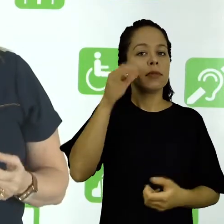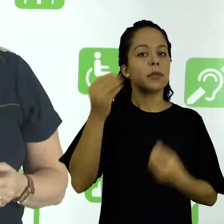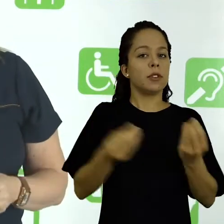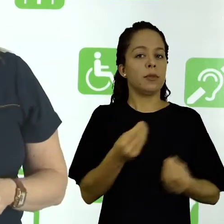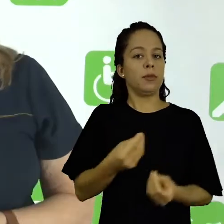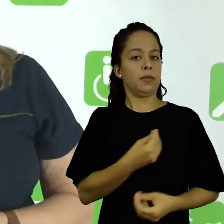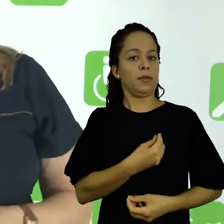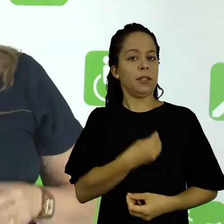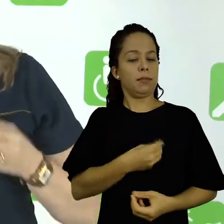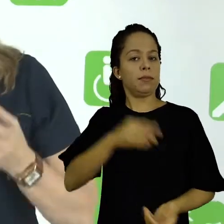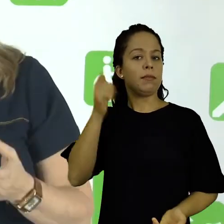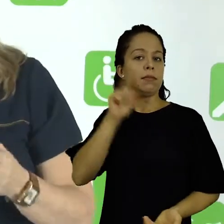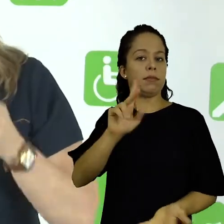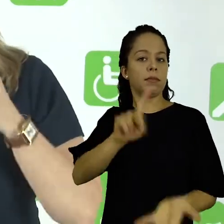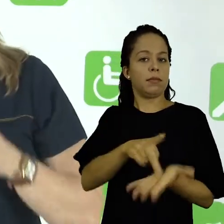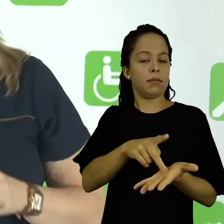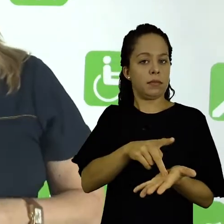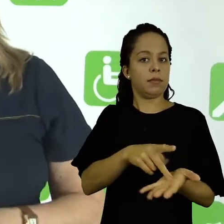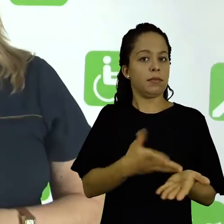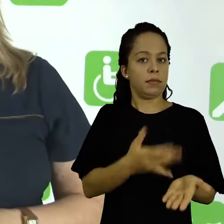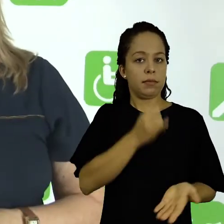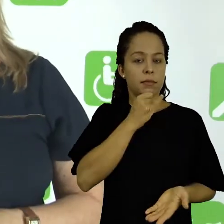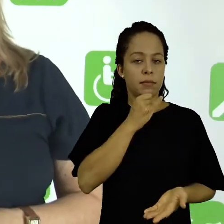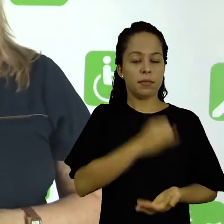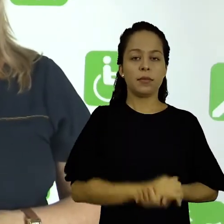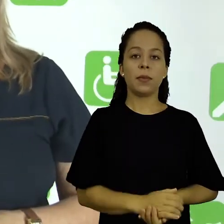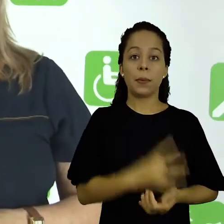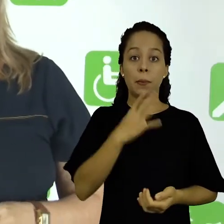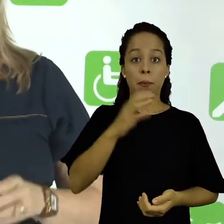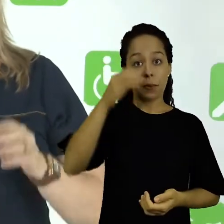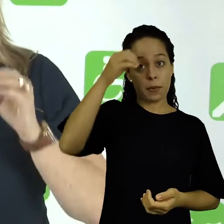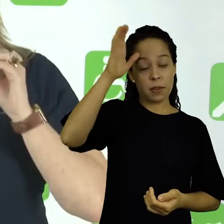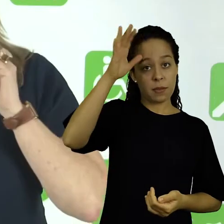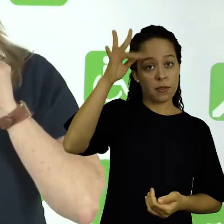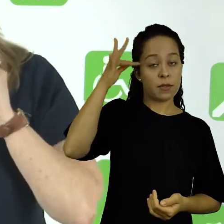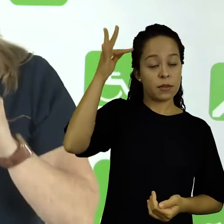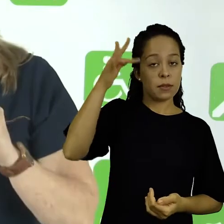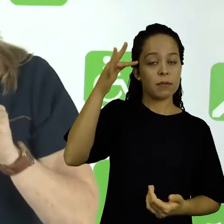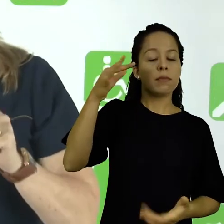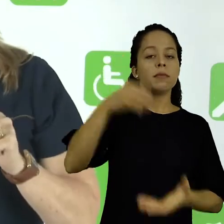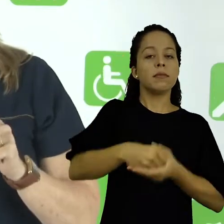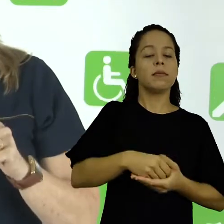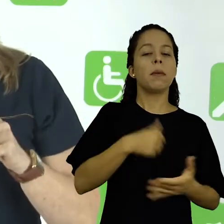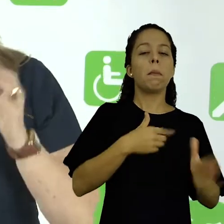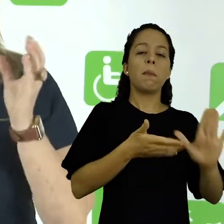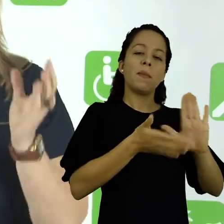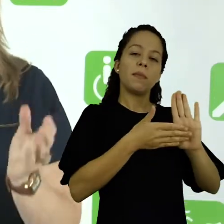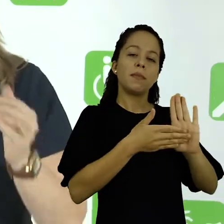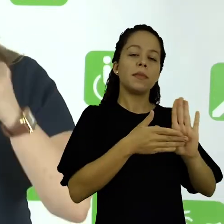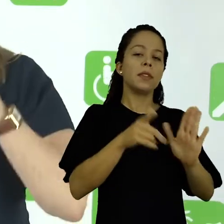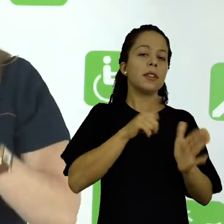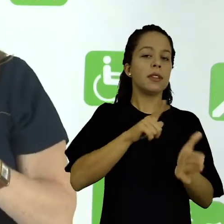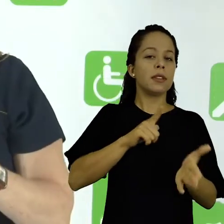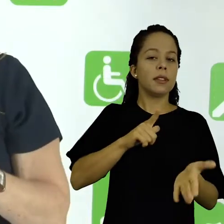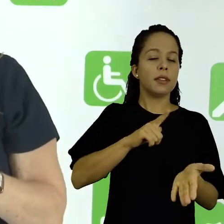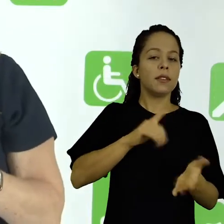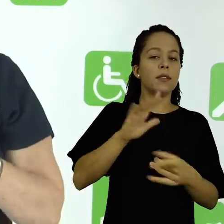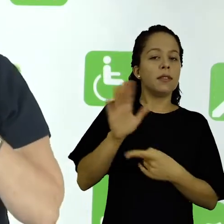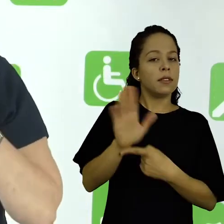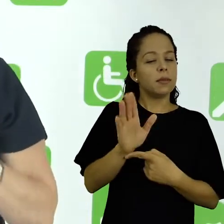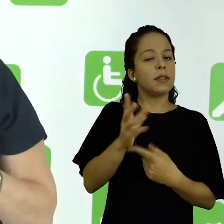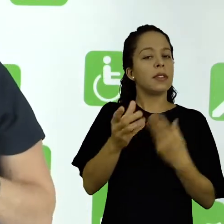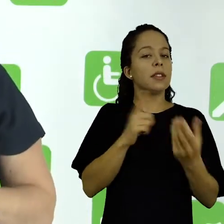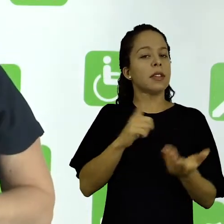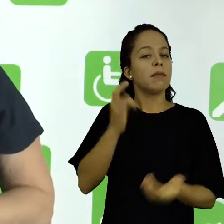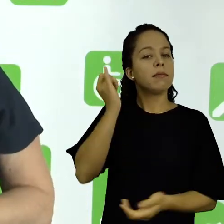dos fatos. Como exemplo desse conhecimento filosófico, eu tenho como sugestão o filme Escritores da Liberdade.